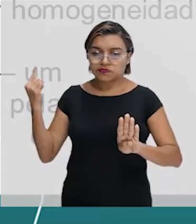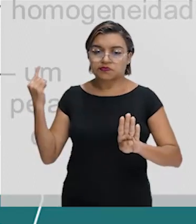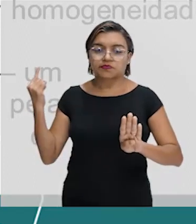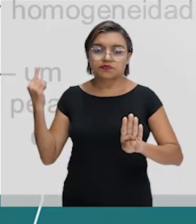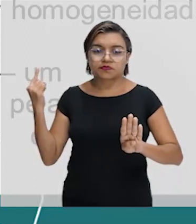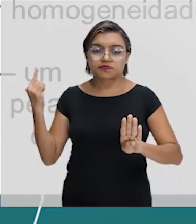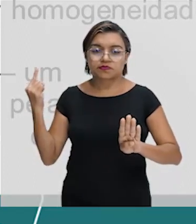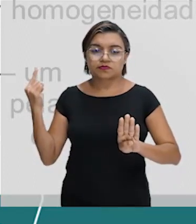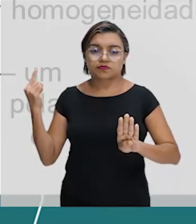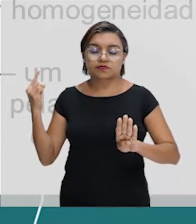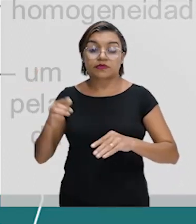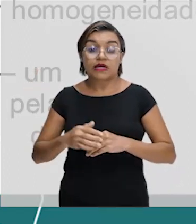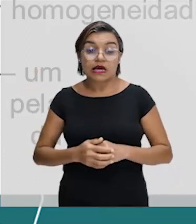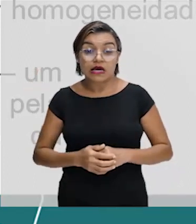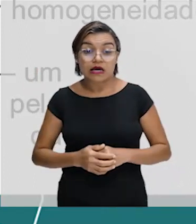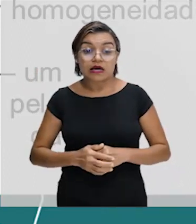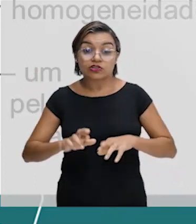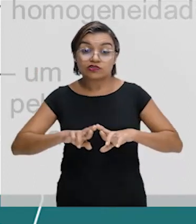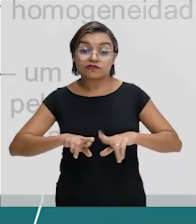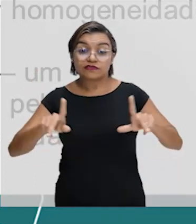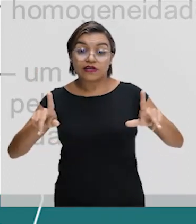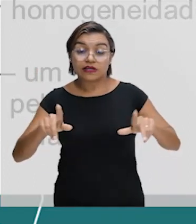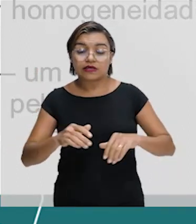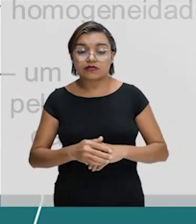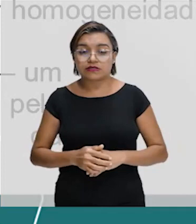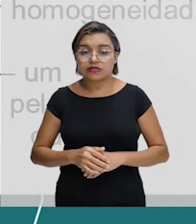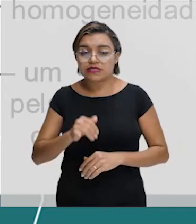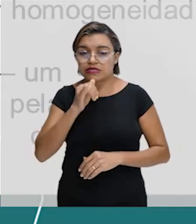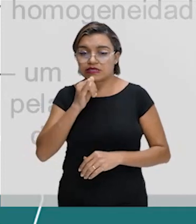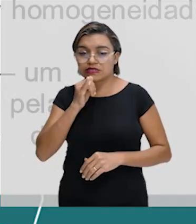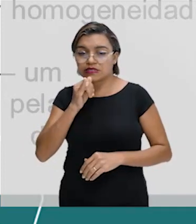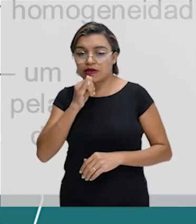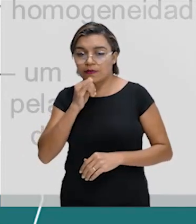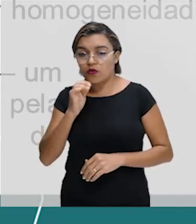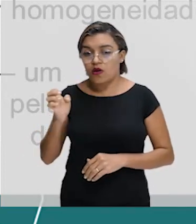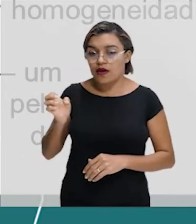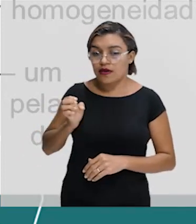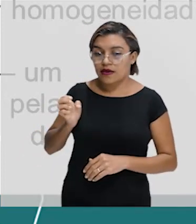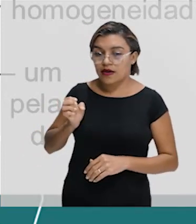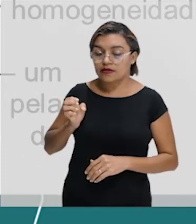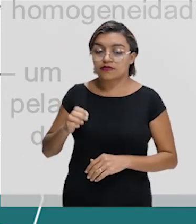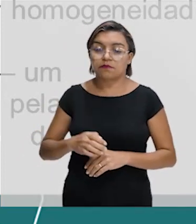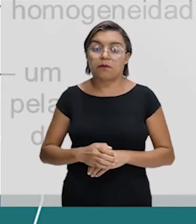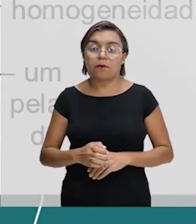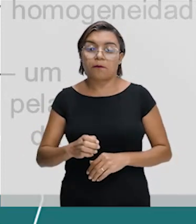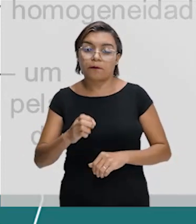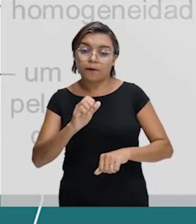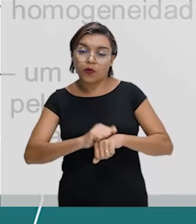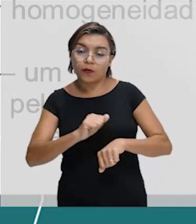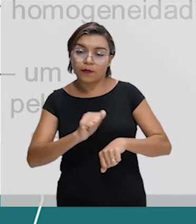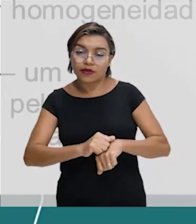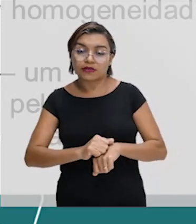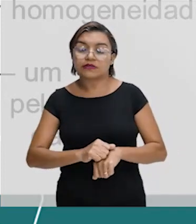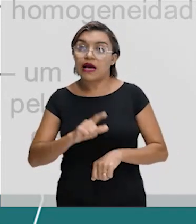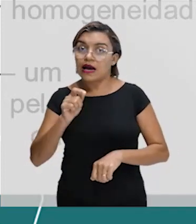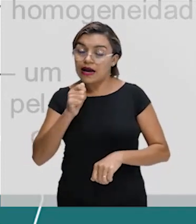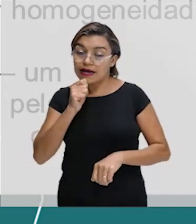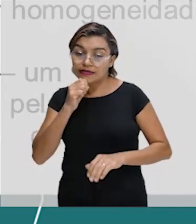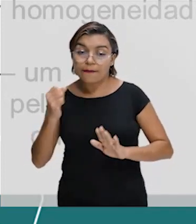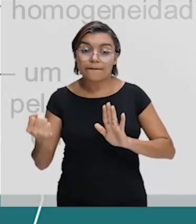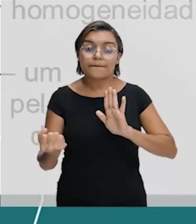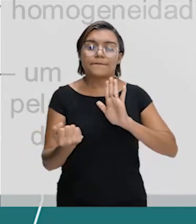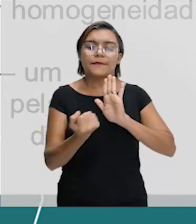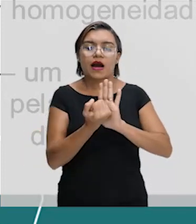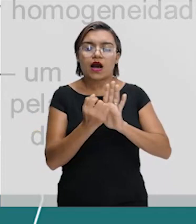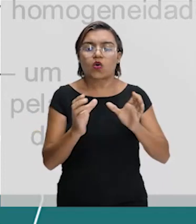do binômio riqueza-pobreza ainda são marcantes entre certos grupos de países no mundo. Porém,